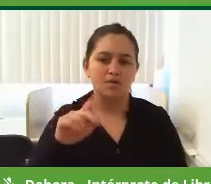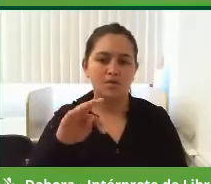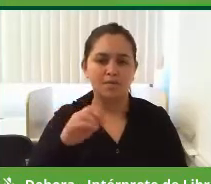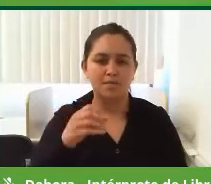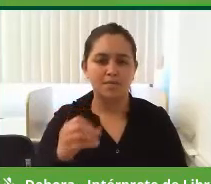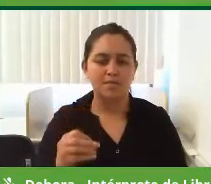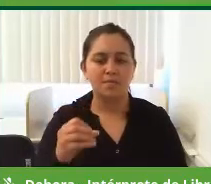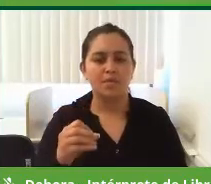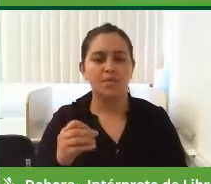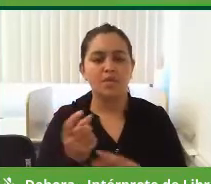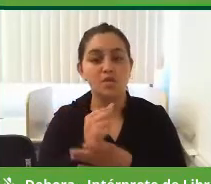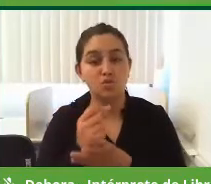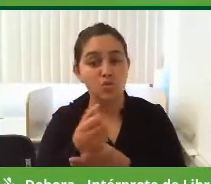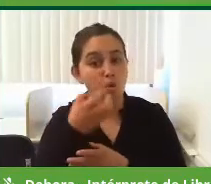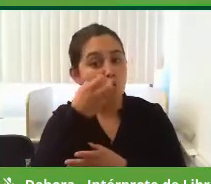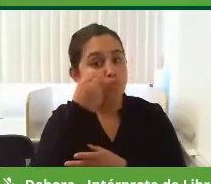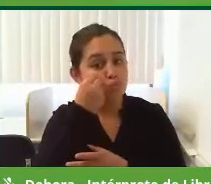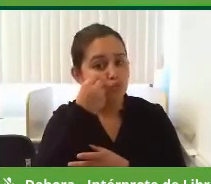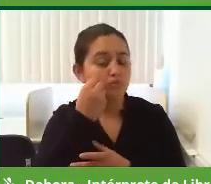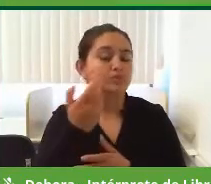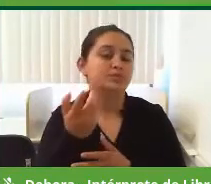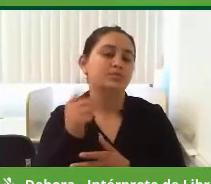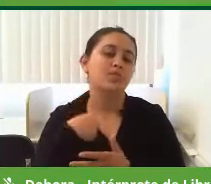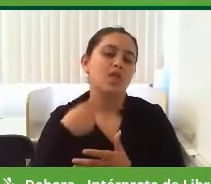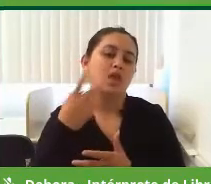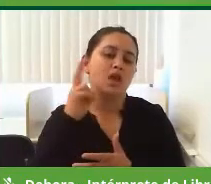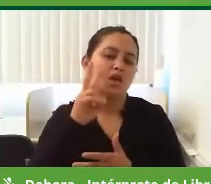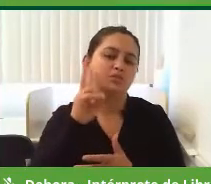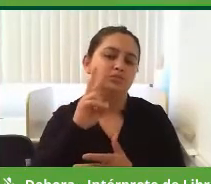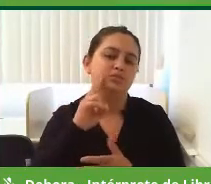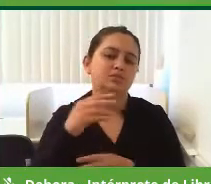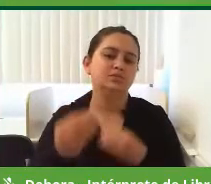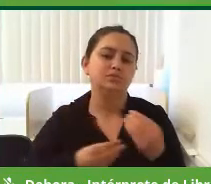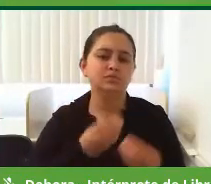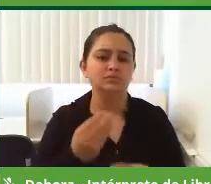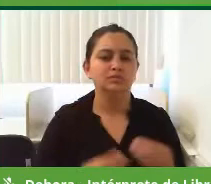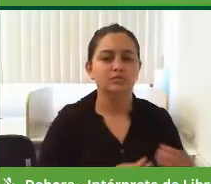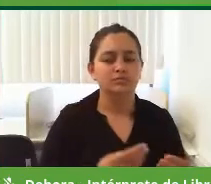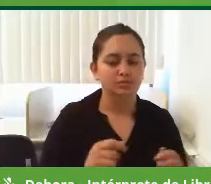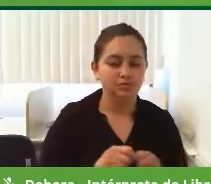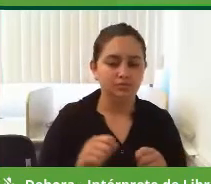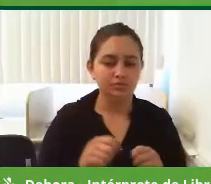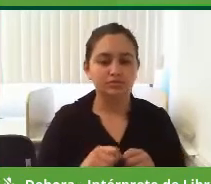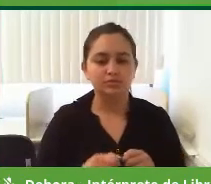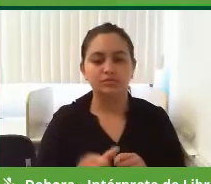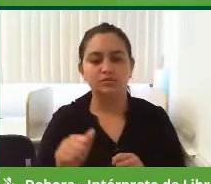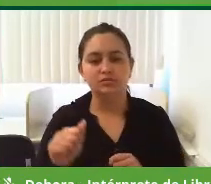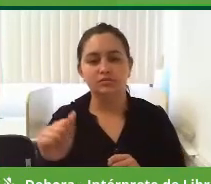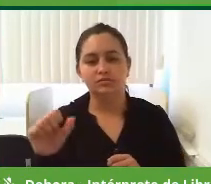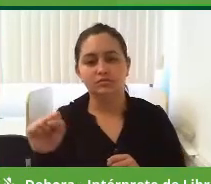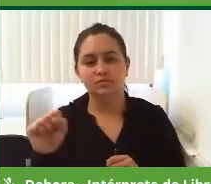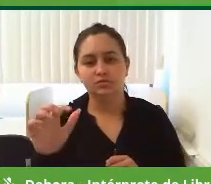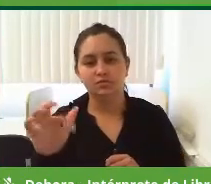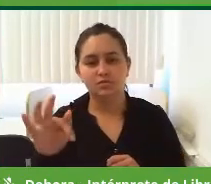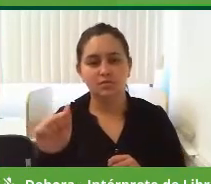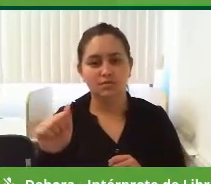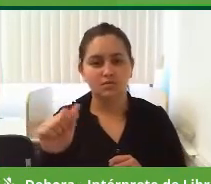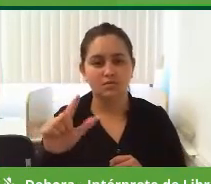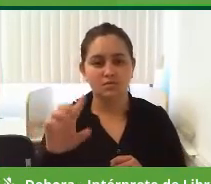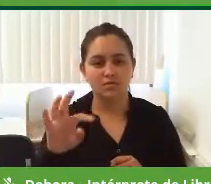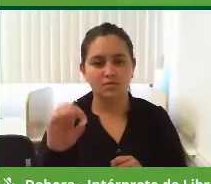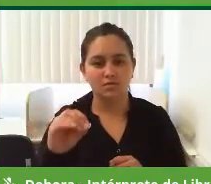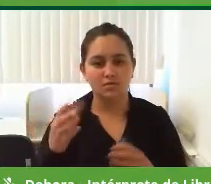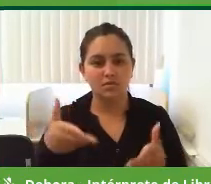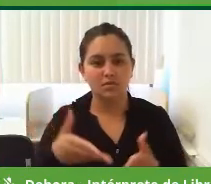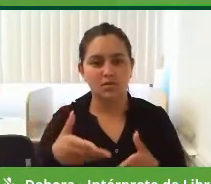veio o Edélcio, eu lembro que a forma de se fazer um asfalto hoje, ele